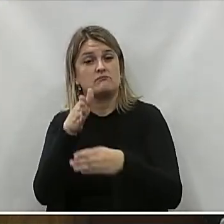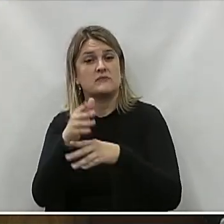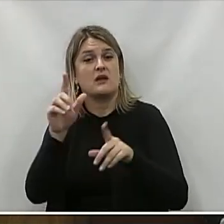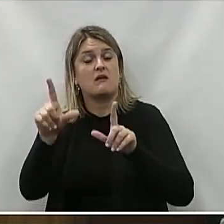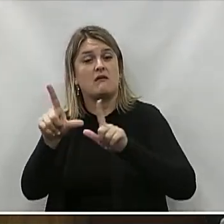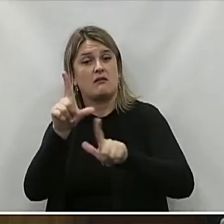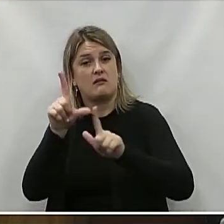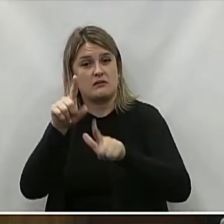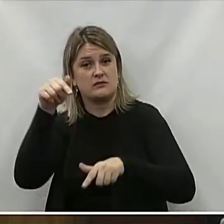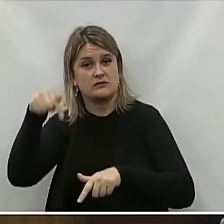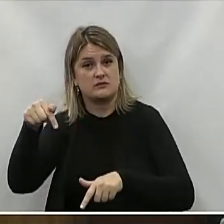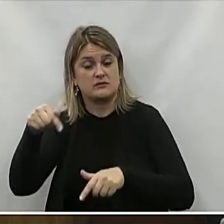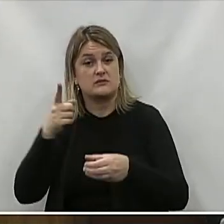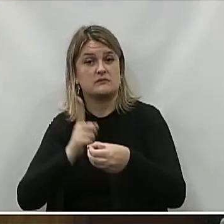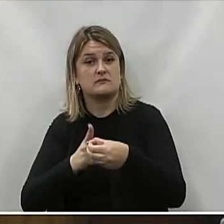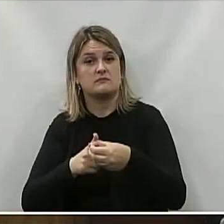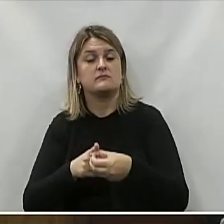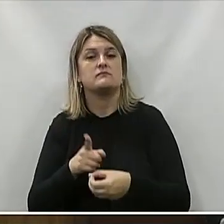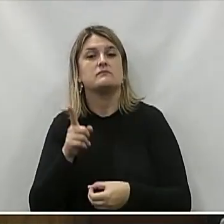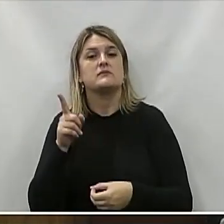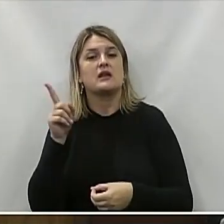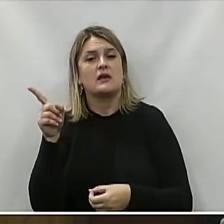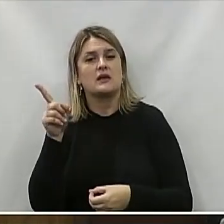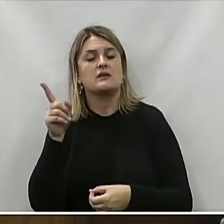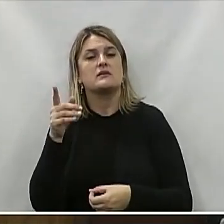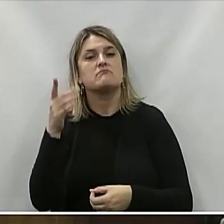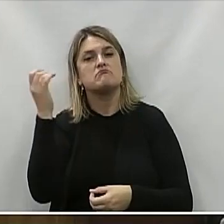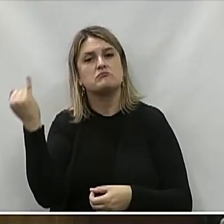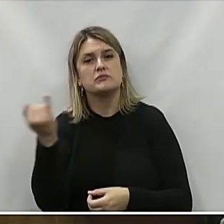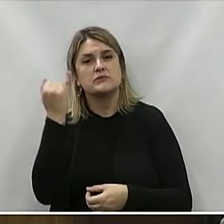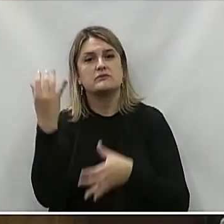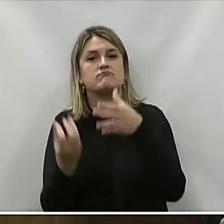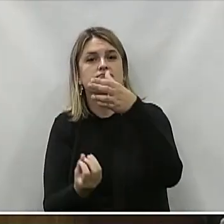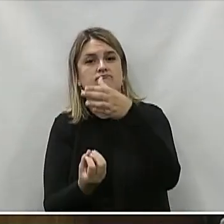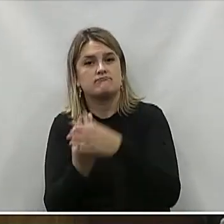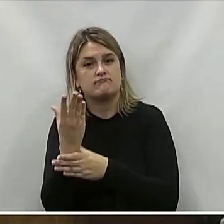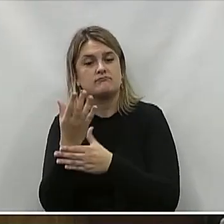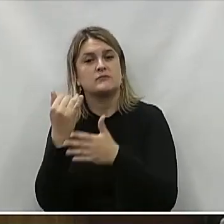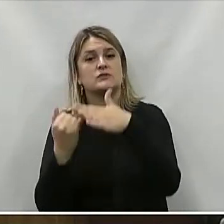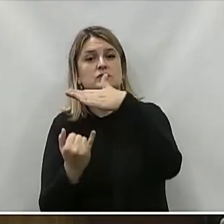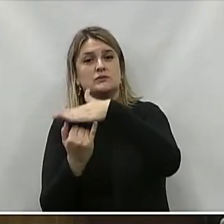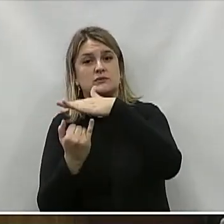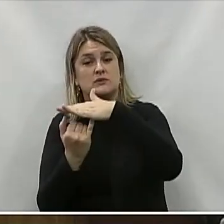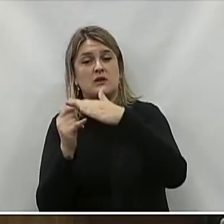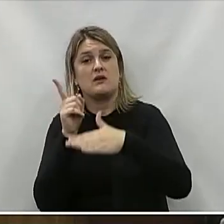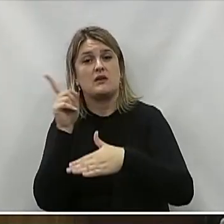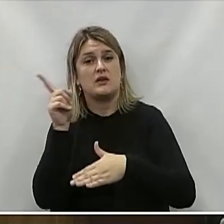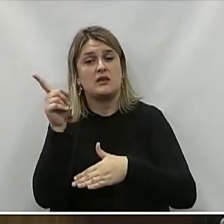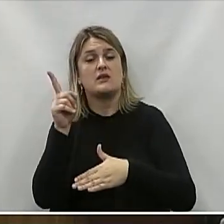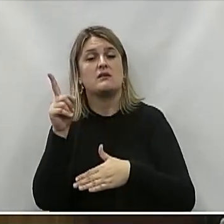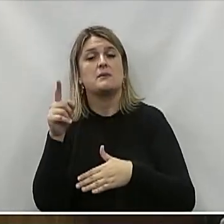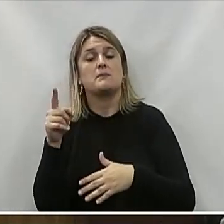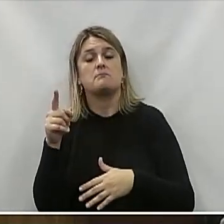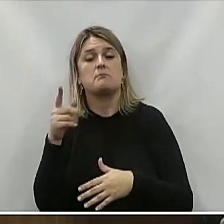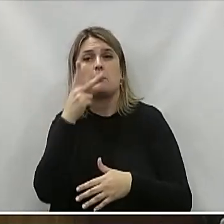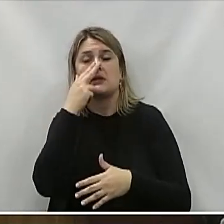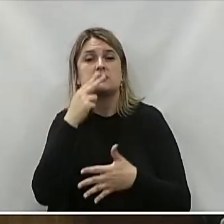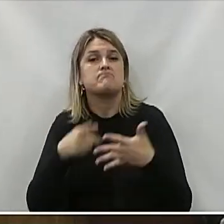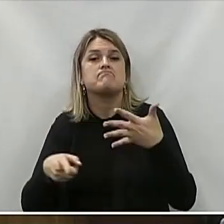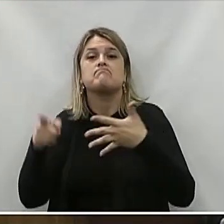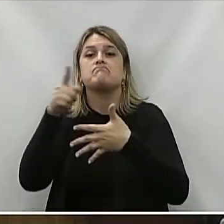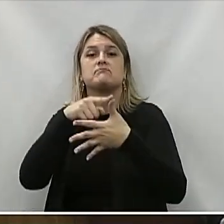Vale do Iguaçu Onde foi fundamental para a criação da instituição Sendo considerado uma de suas principais